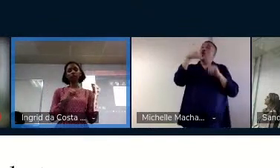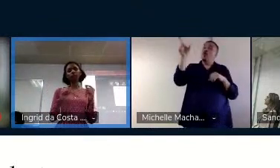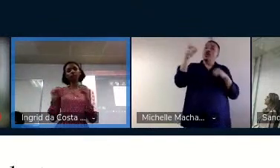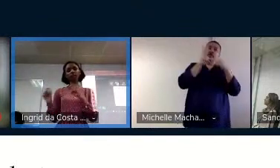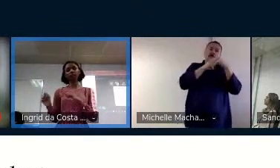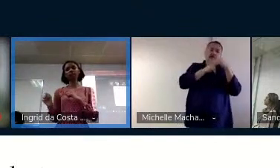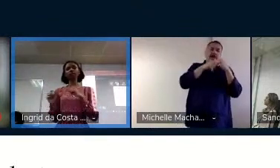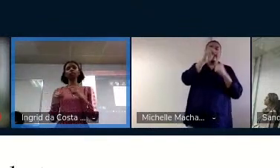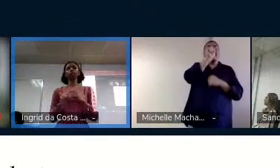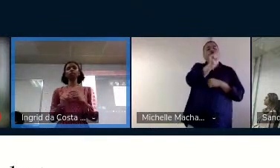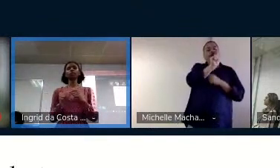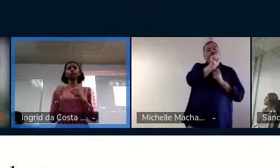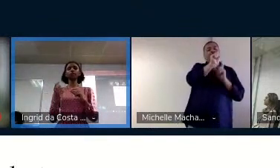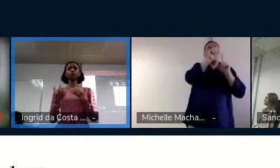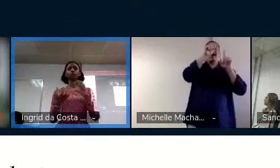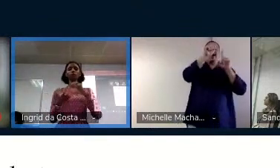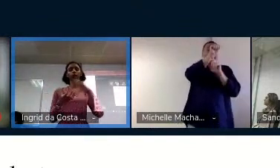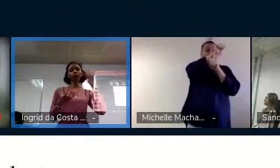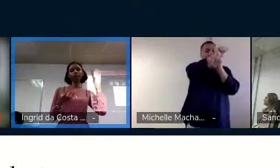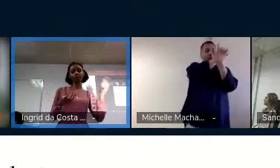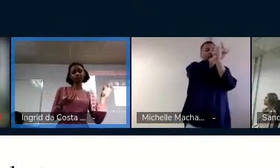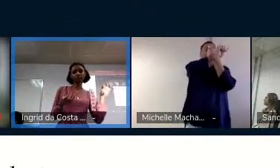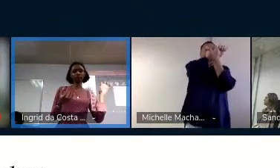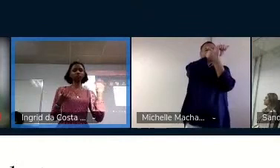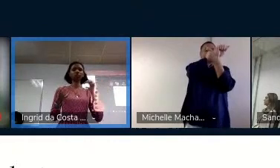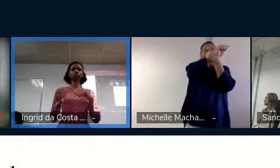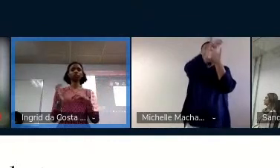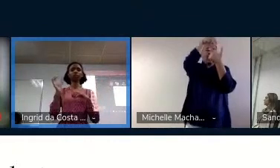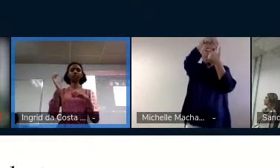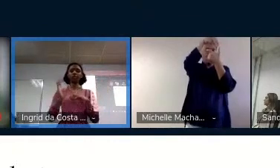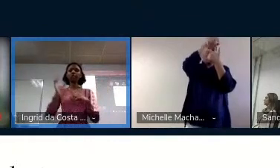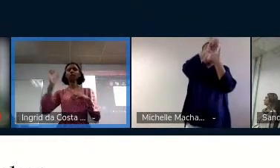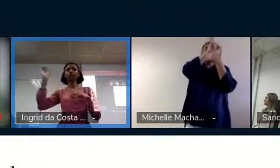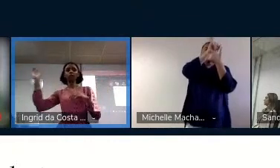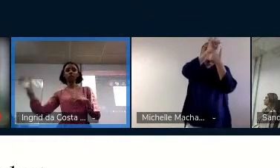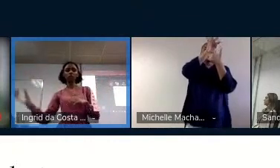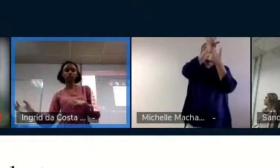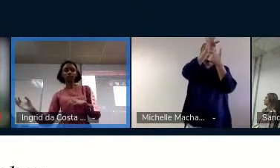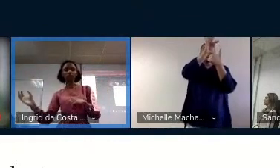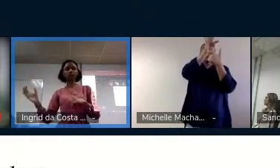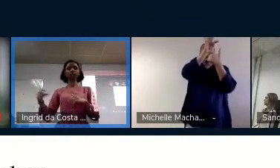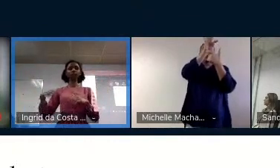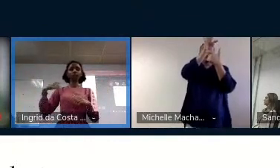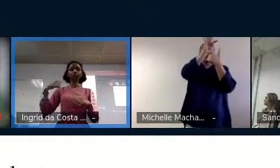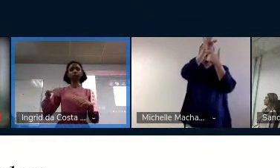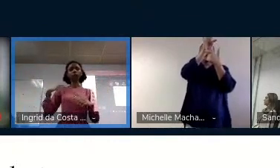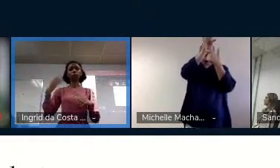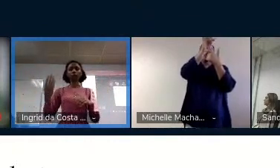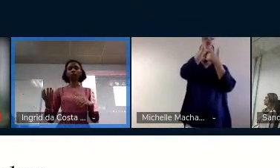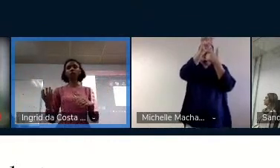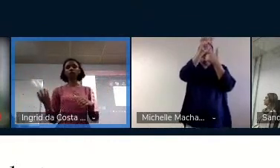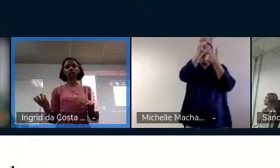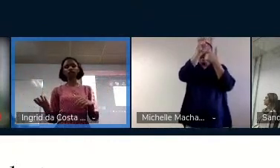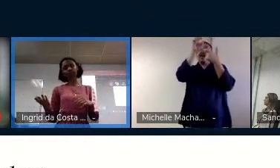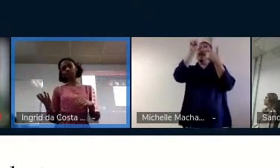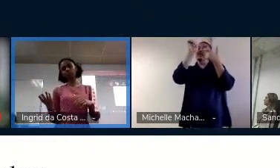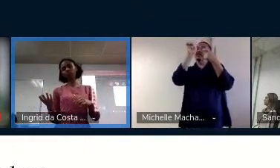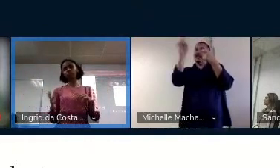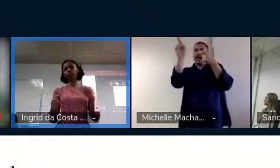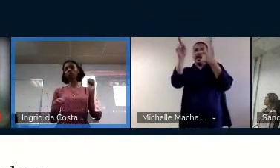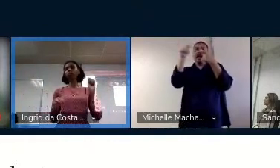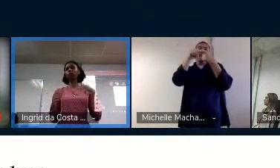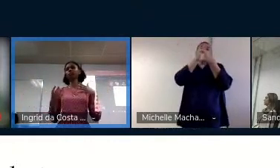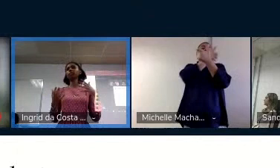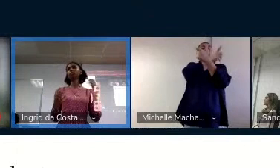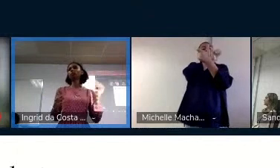com o verbo anoitecer. Então, ela falou o a é prefixo e o ser é sufixo. E um outro aluno ainda